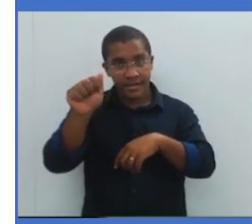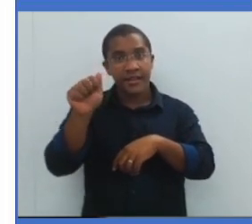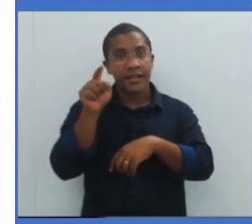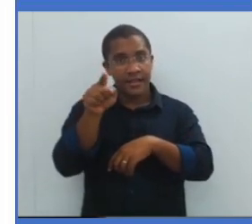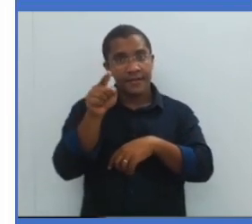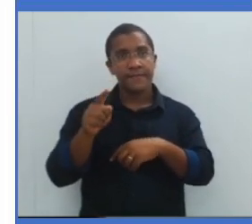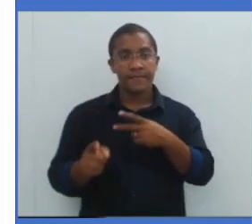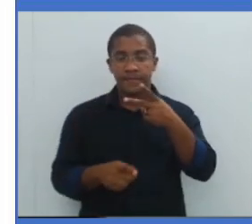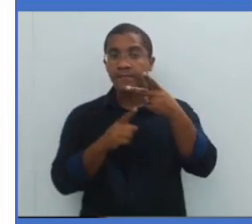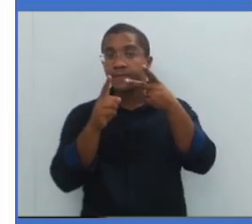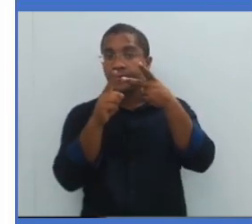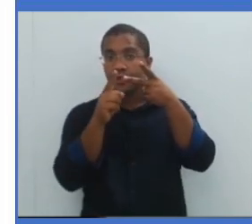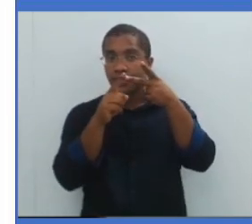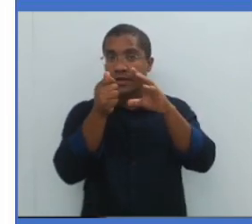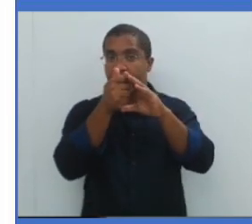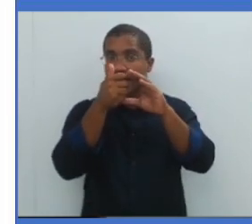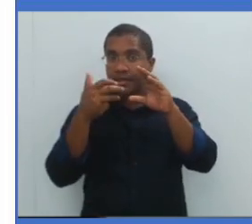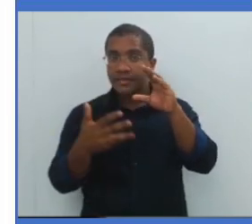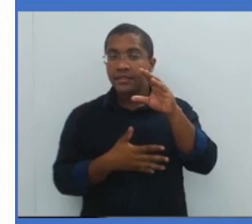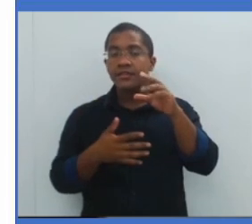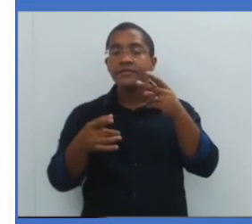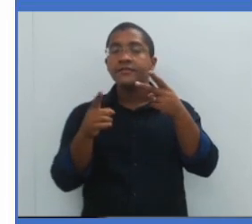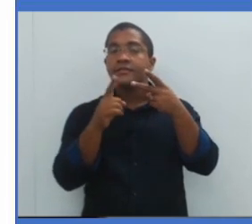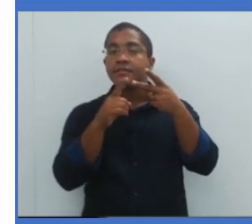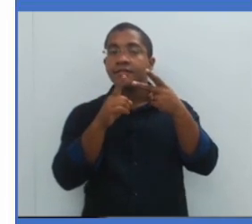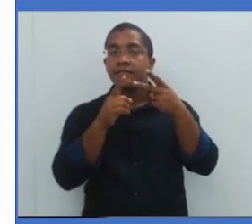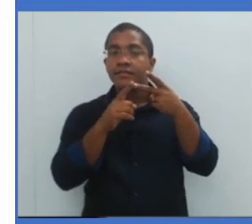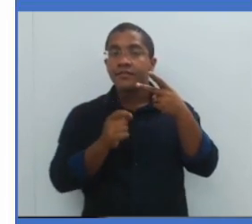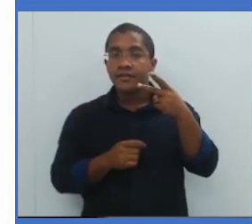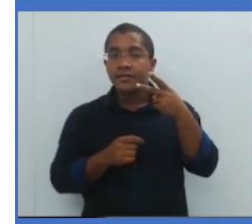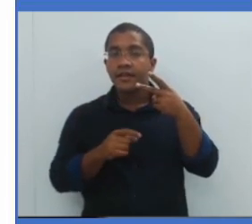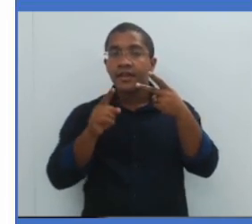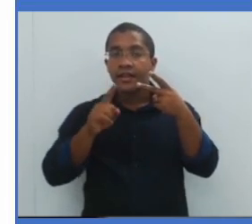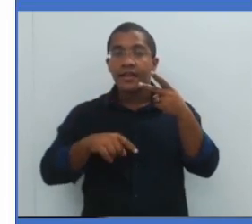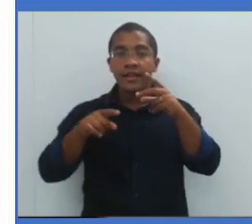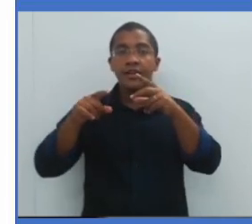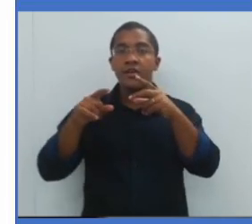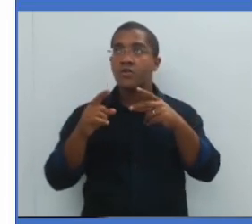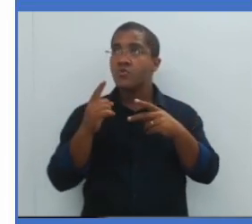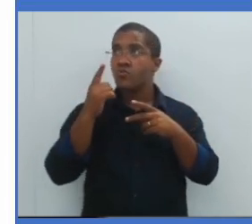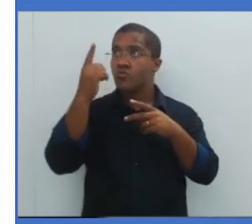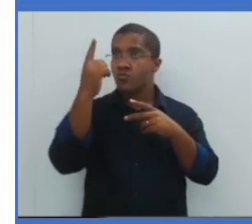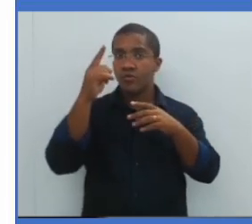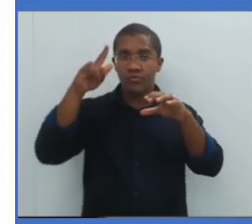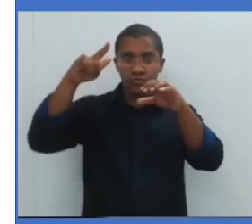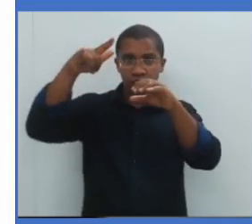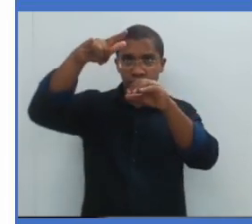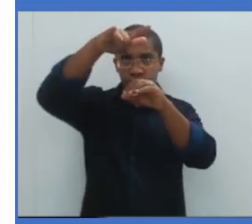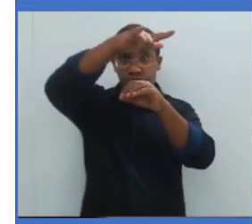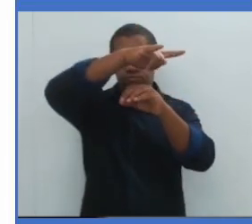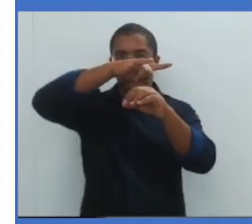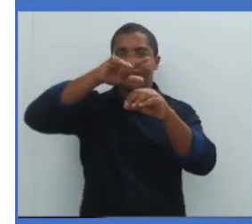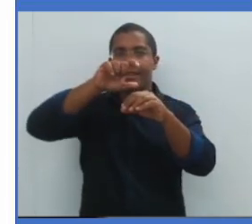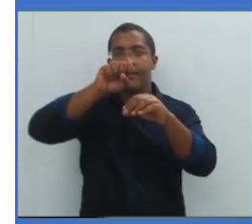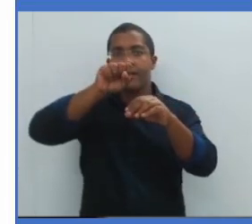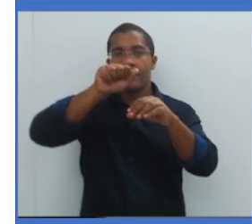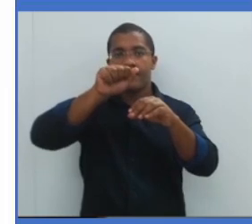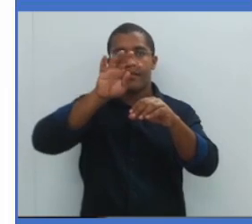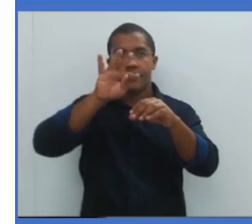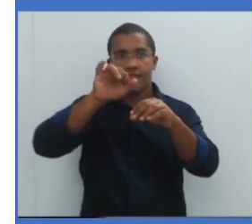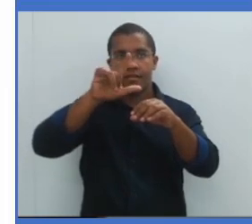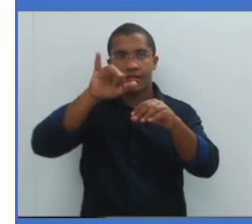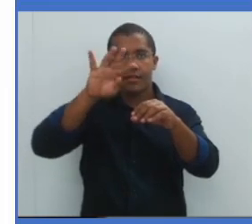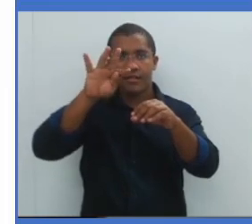Segunda característica da lua, Dantas, é o único satélite natural do nosso